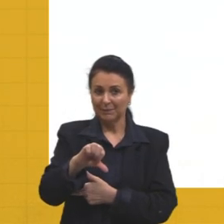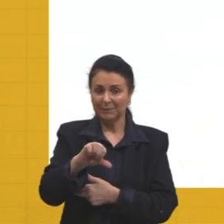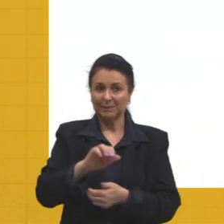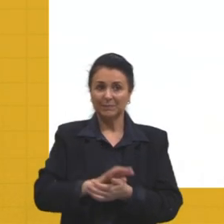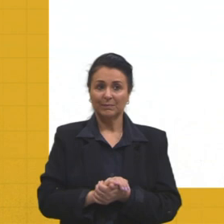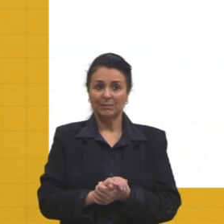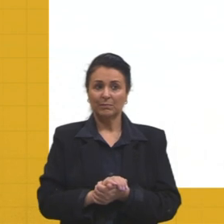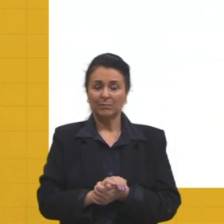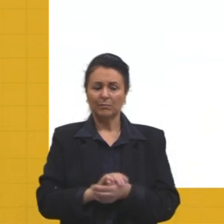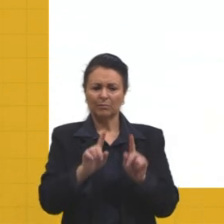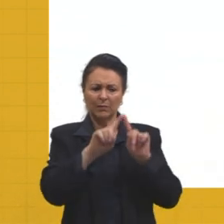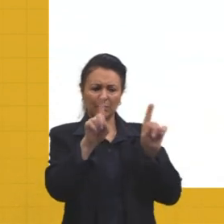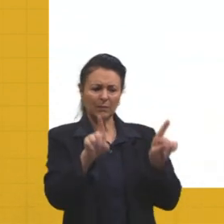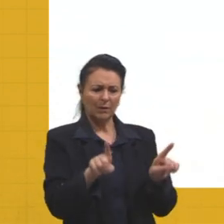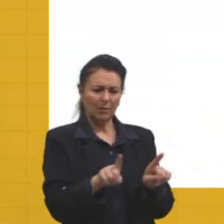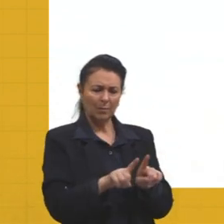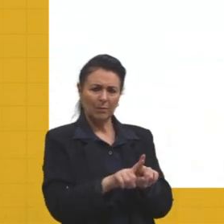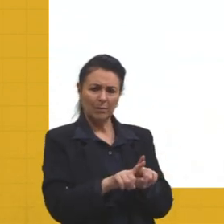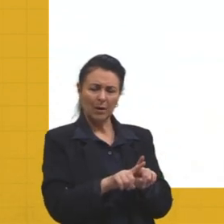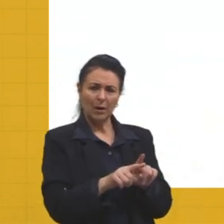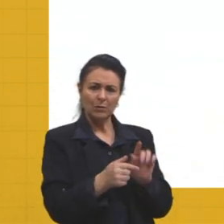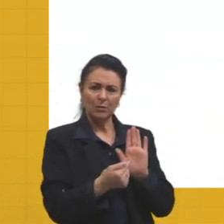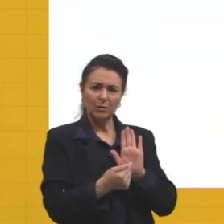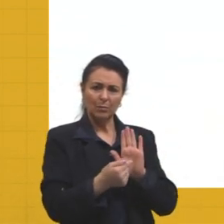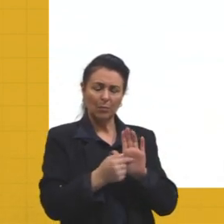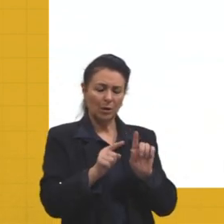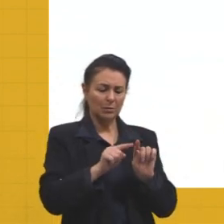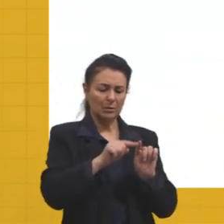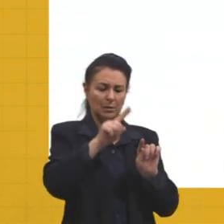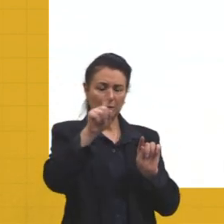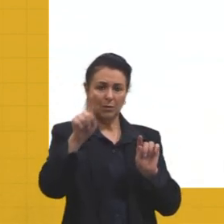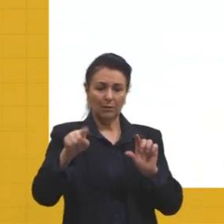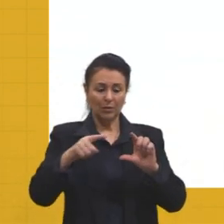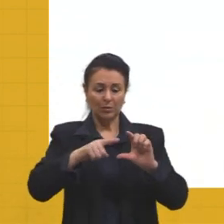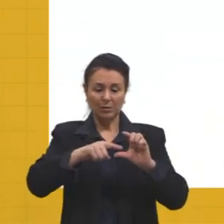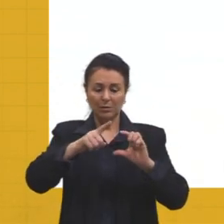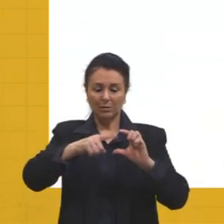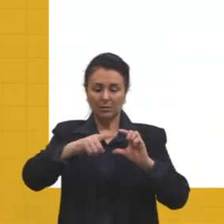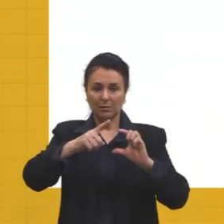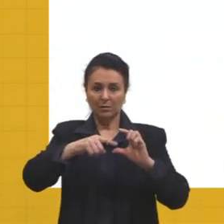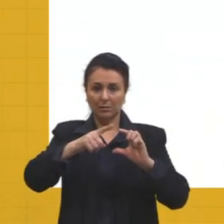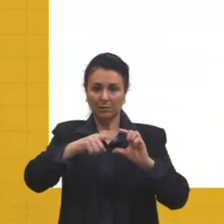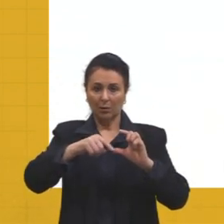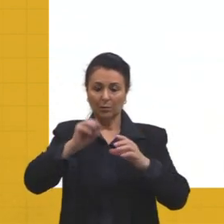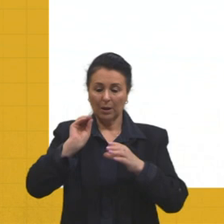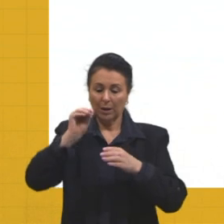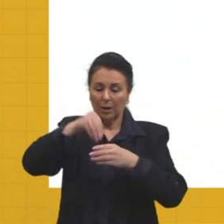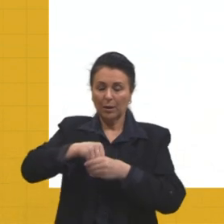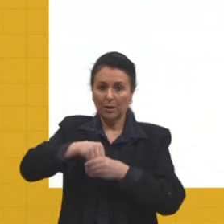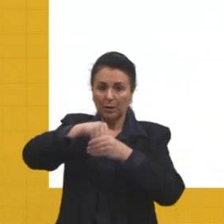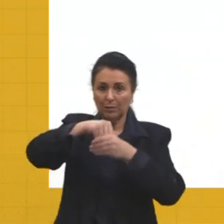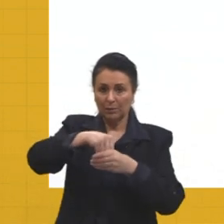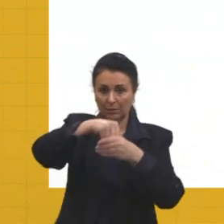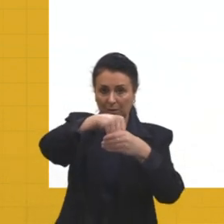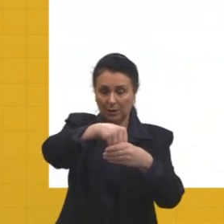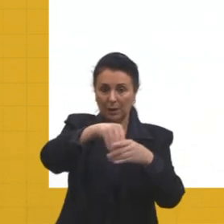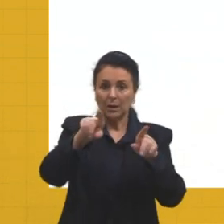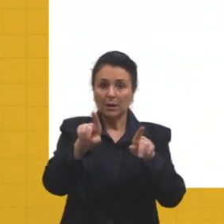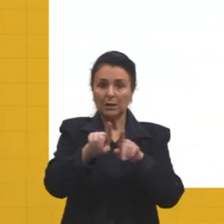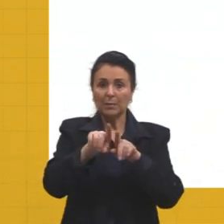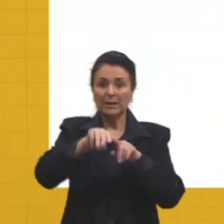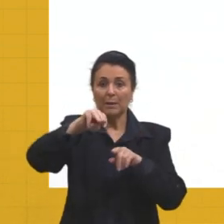A figura mostra a curva de saturação da hemoglobina e da